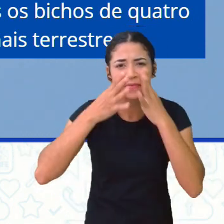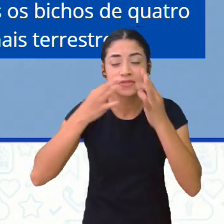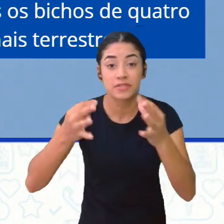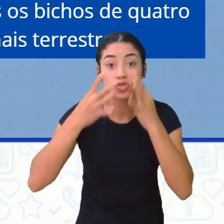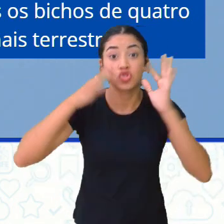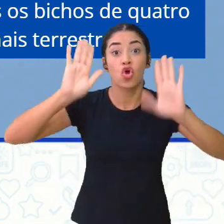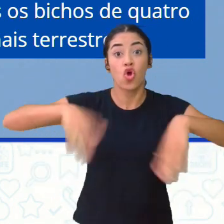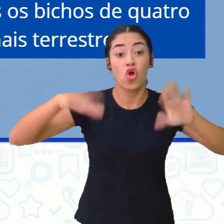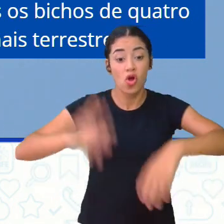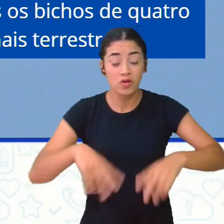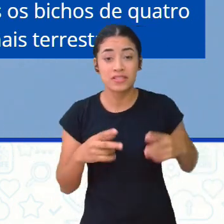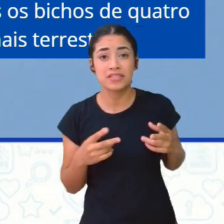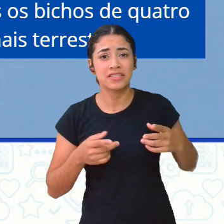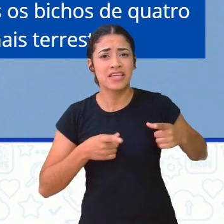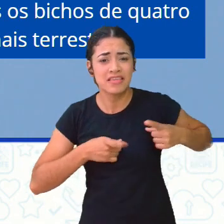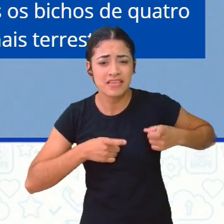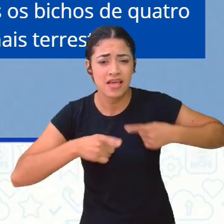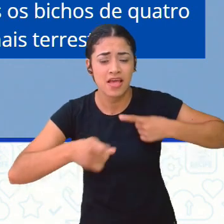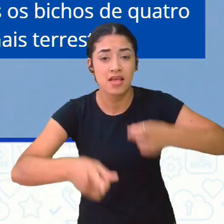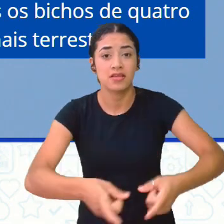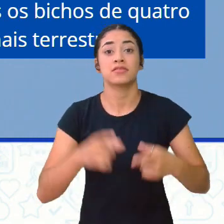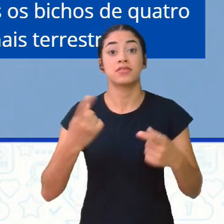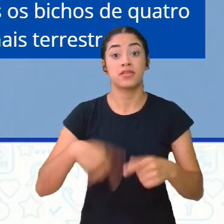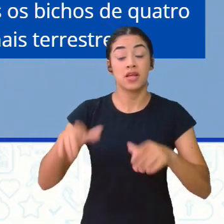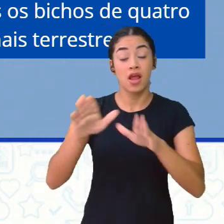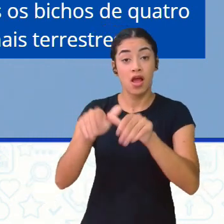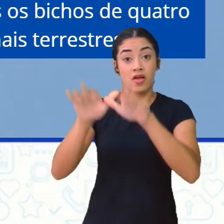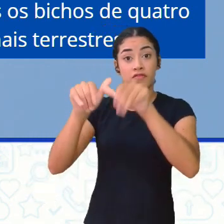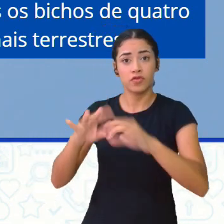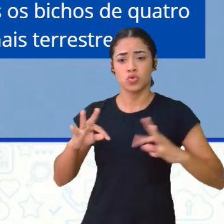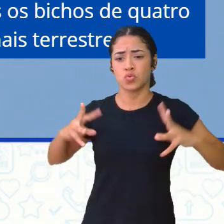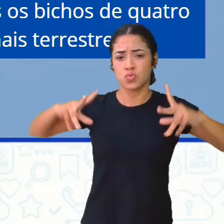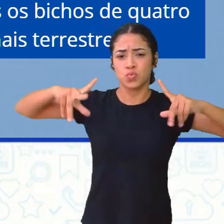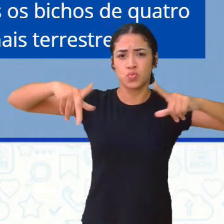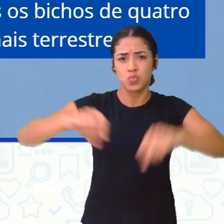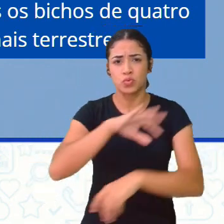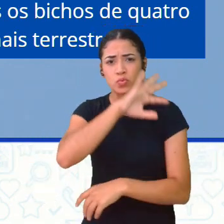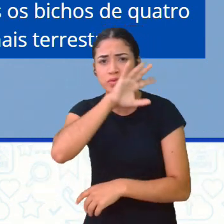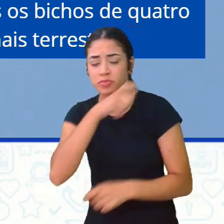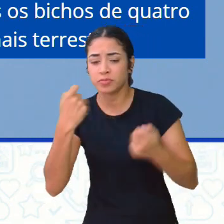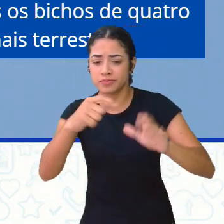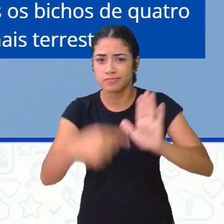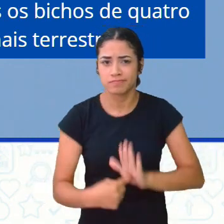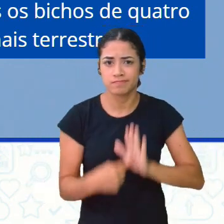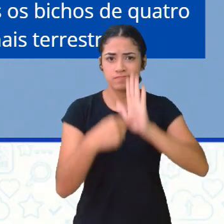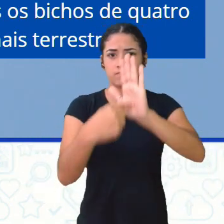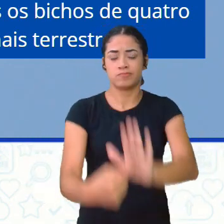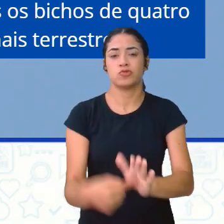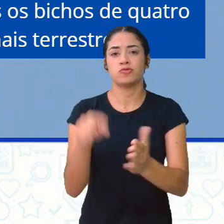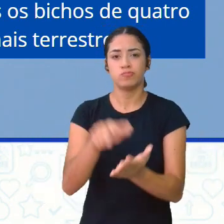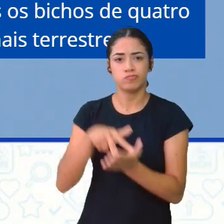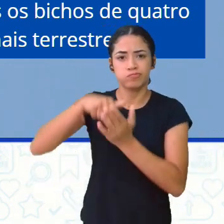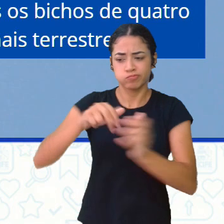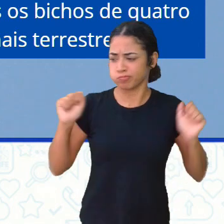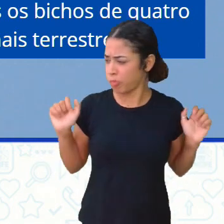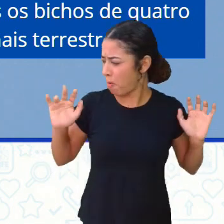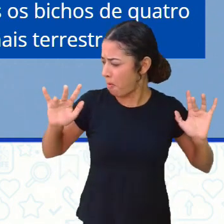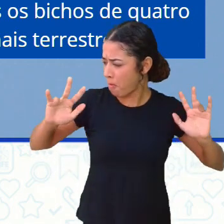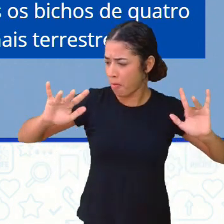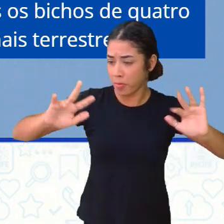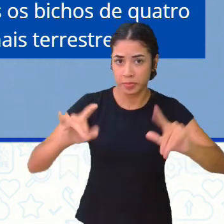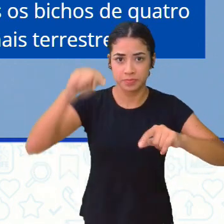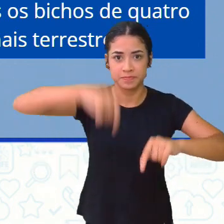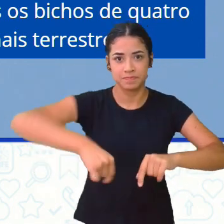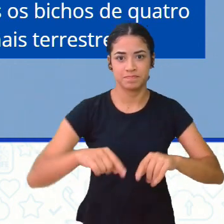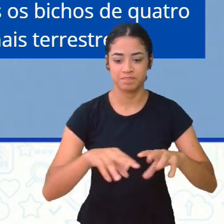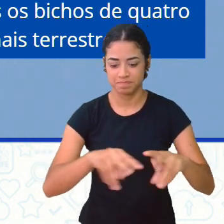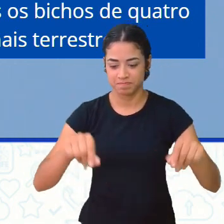Foi declarada guerra às aves. Todos os bichos de quatro patas devem se apresentar ao exército dos animais terrestres.